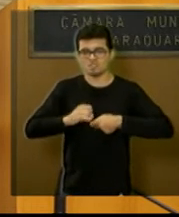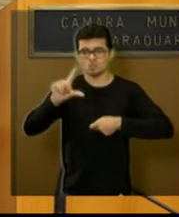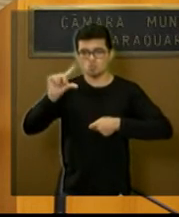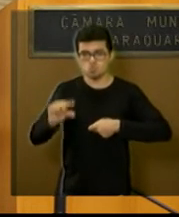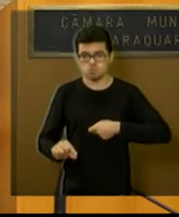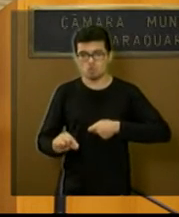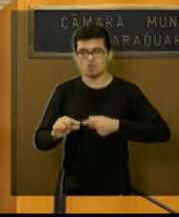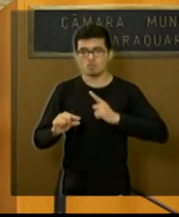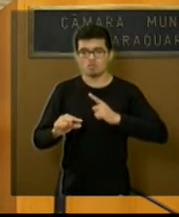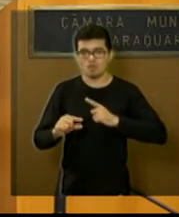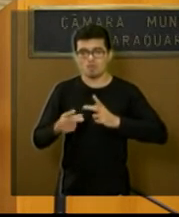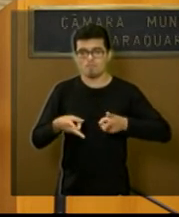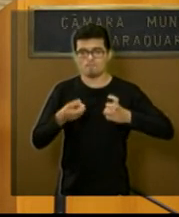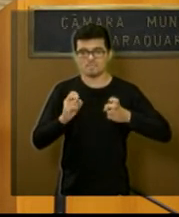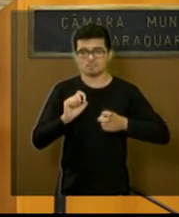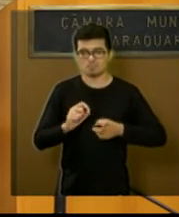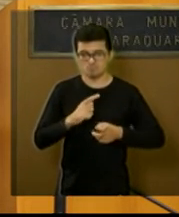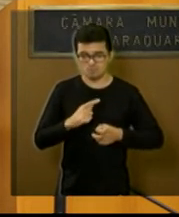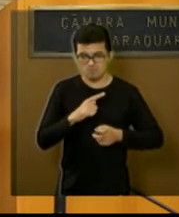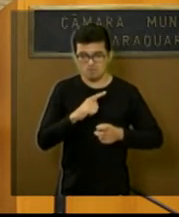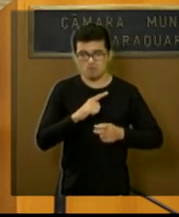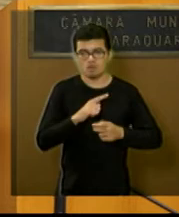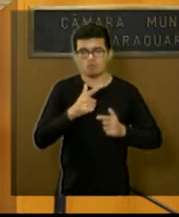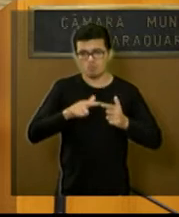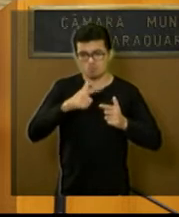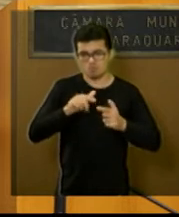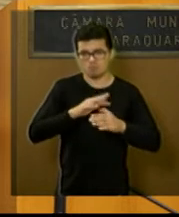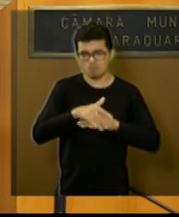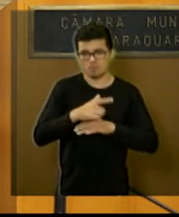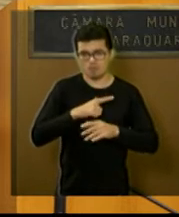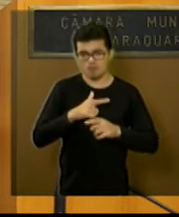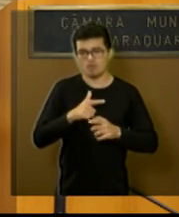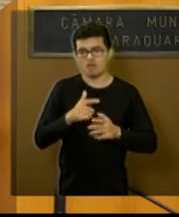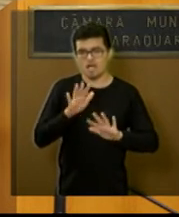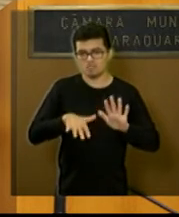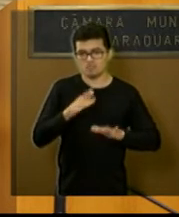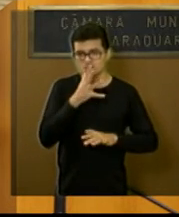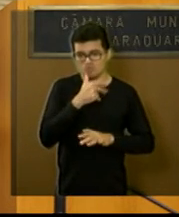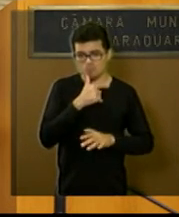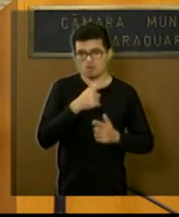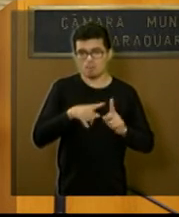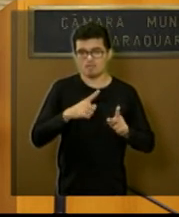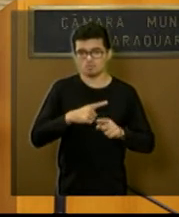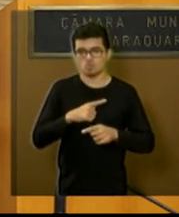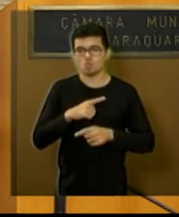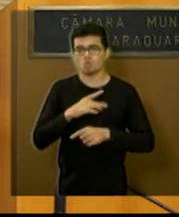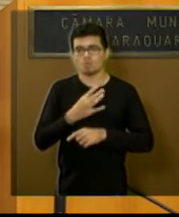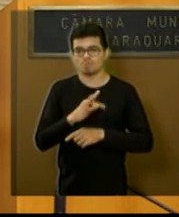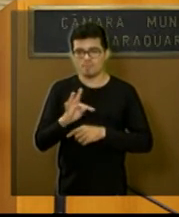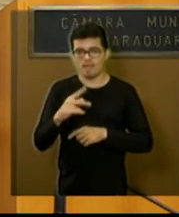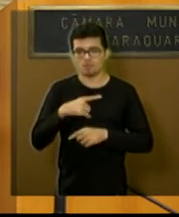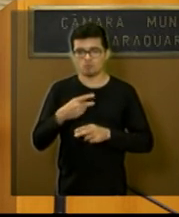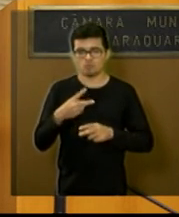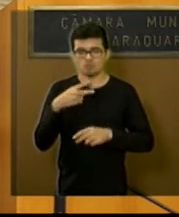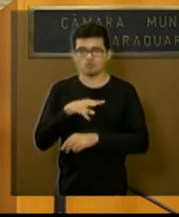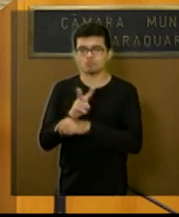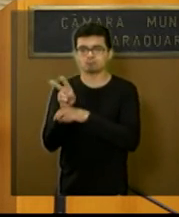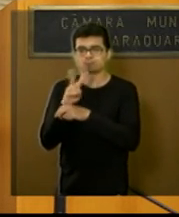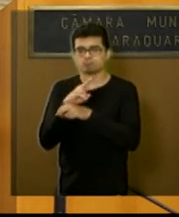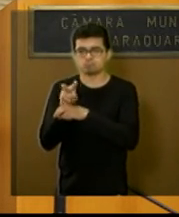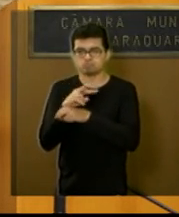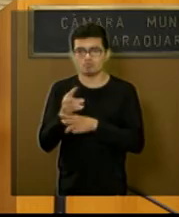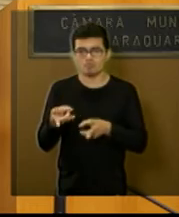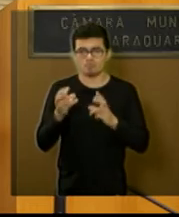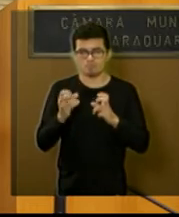muito você percebe que está tendo algum problema mas às vezes demoram um pouquinho para perceber mas o técnico que fica lá ele vai acompanhando isso ele vai perceber até muito